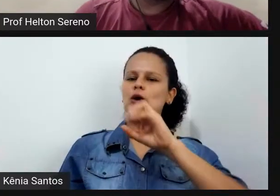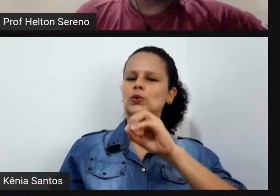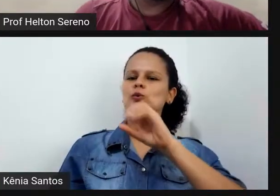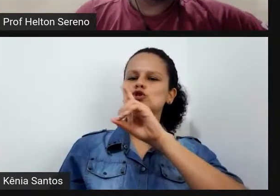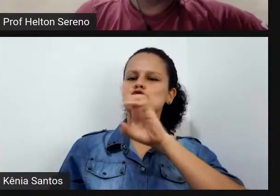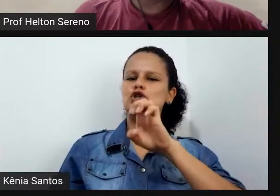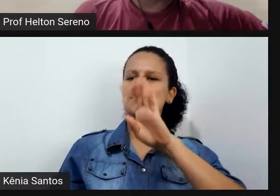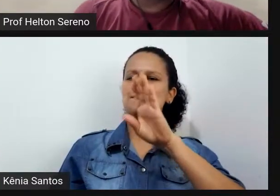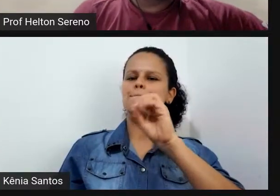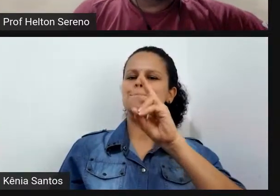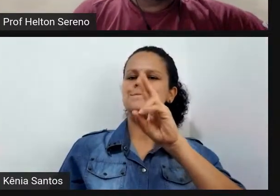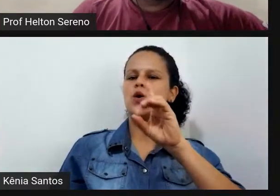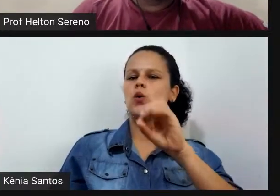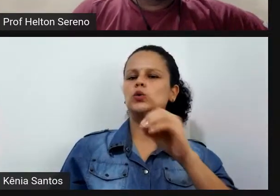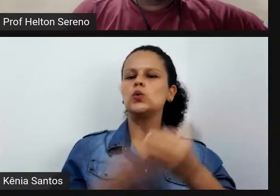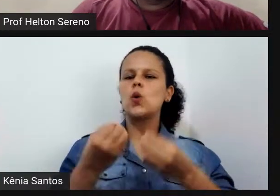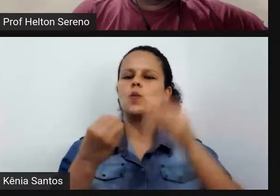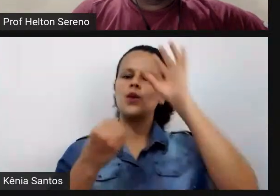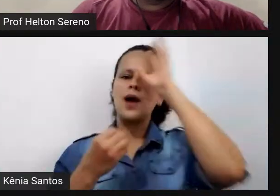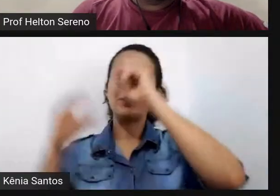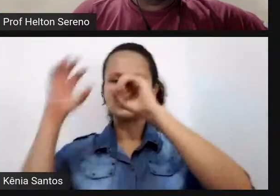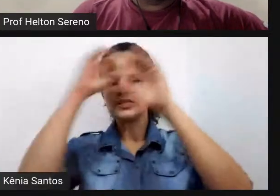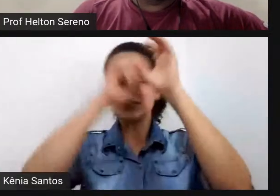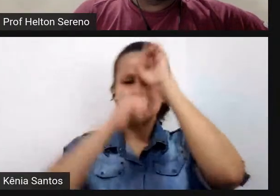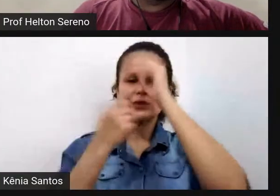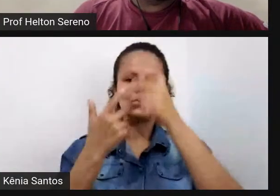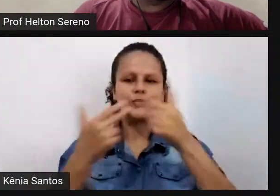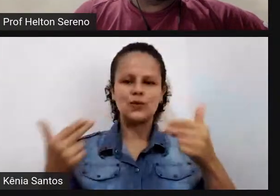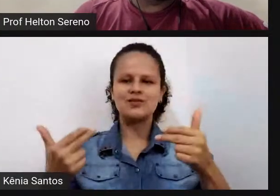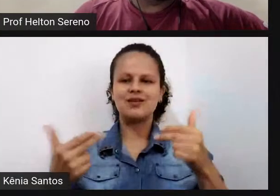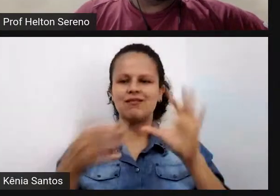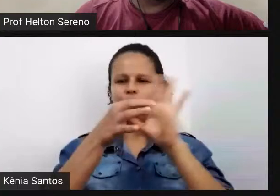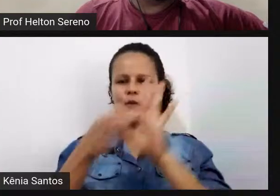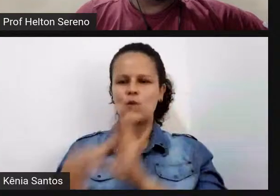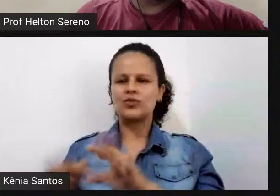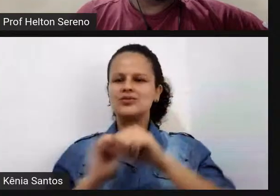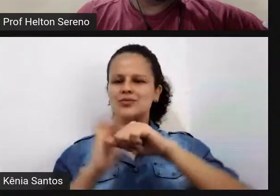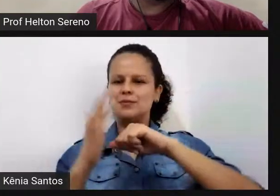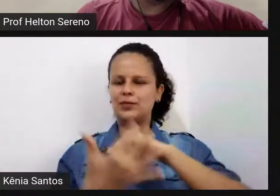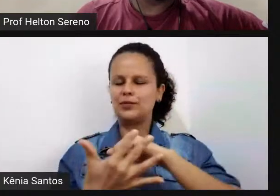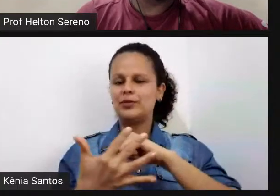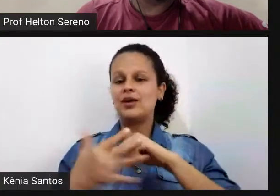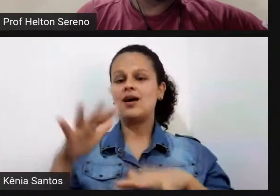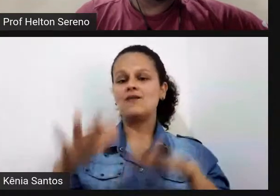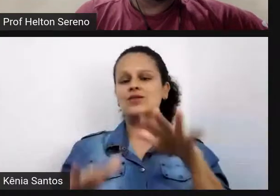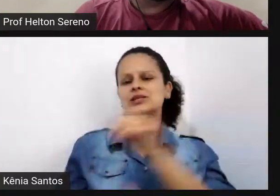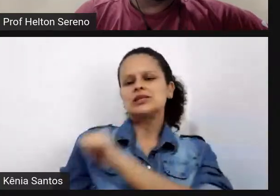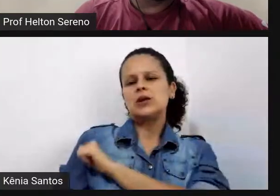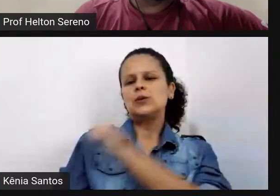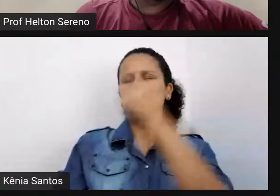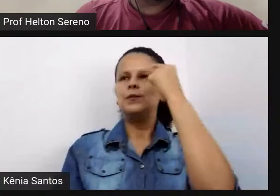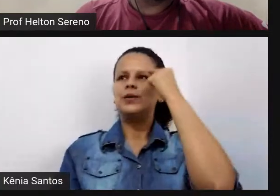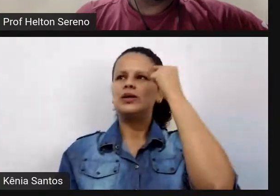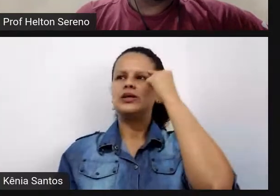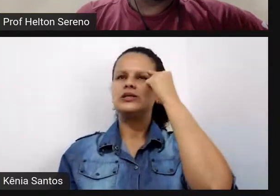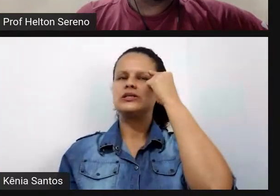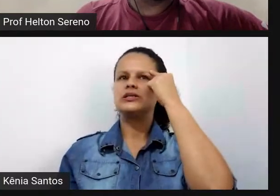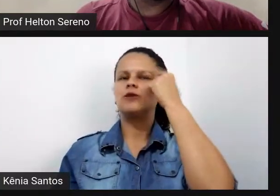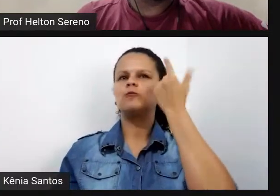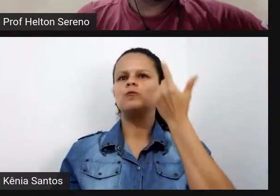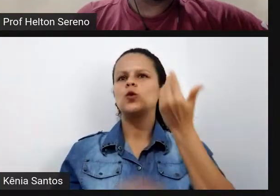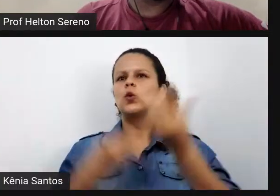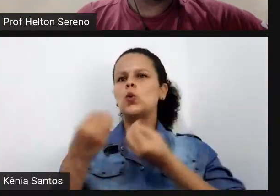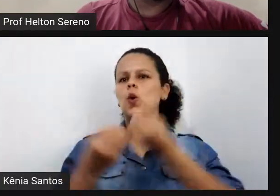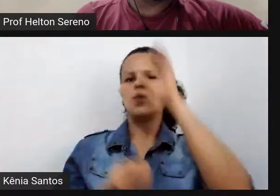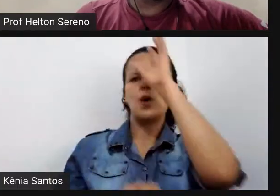pandemia então existe às vezes um paradigma na cabeça do aluno que fala que a aprendizagem